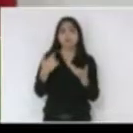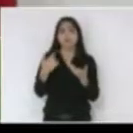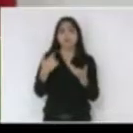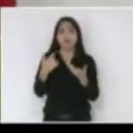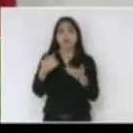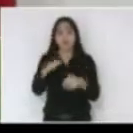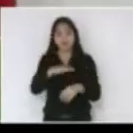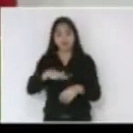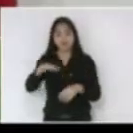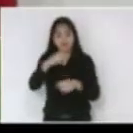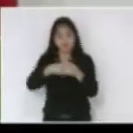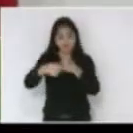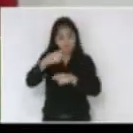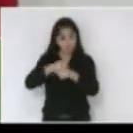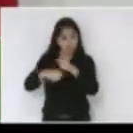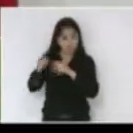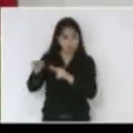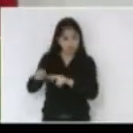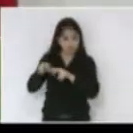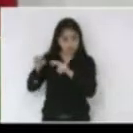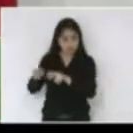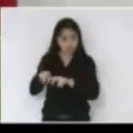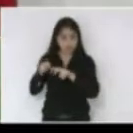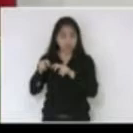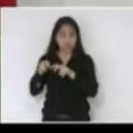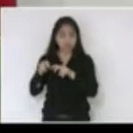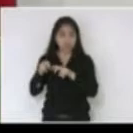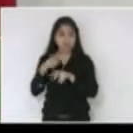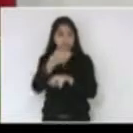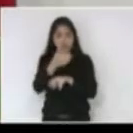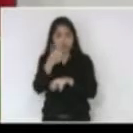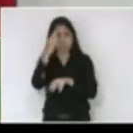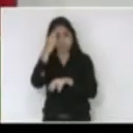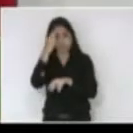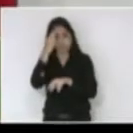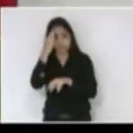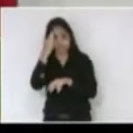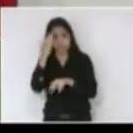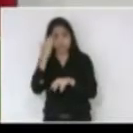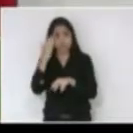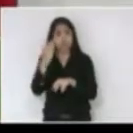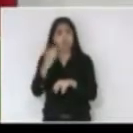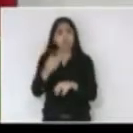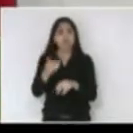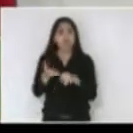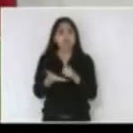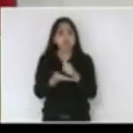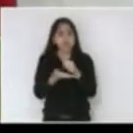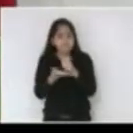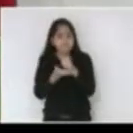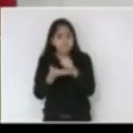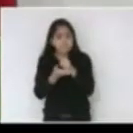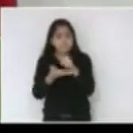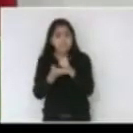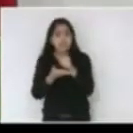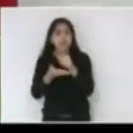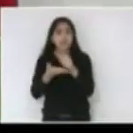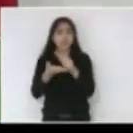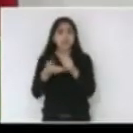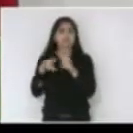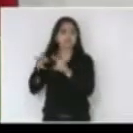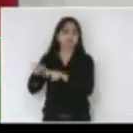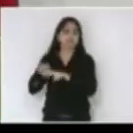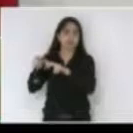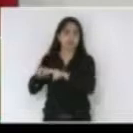no agronegócio hoje deputado Zé Milton vossa excelência Pedro Ramos sabe que é a sustentação da nossa economia lá na agricultura